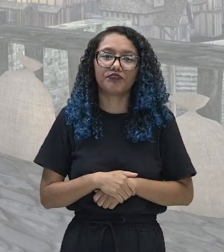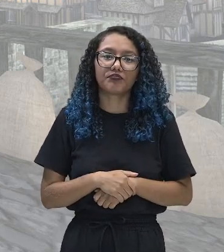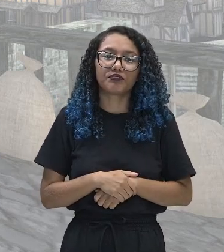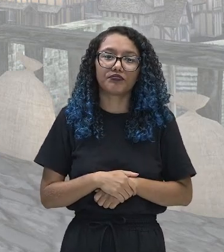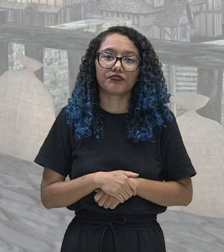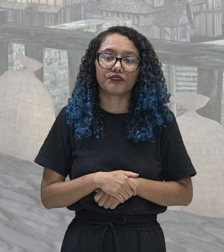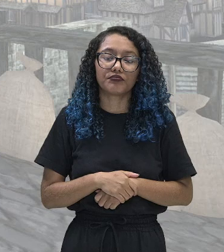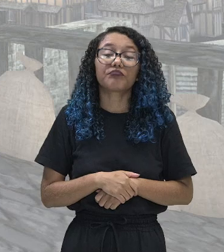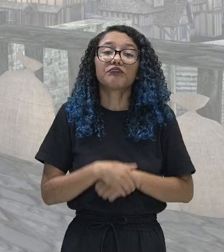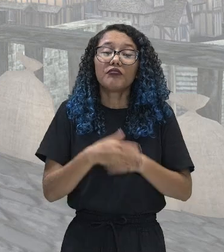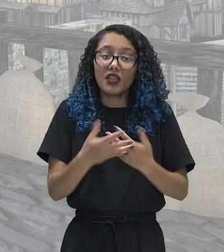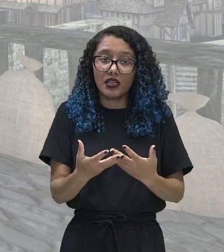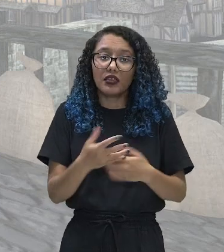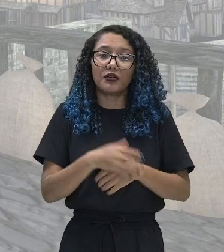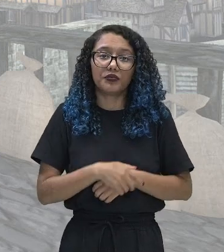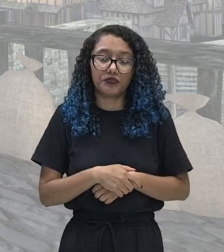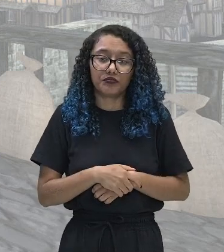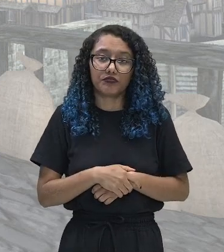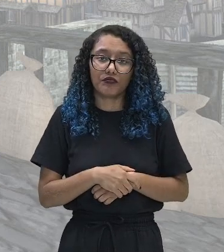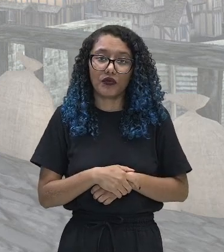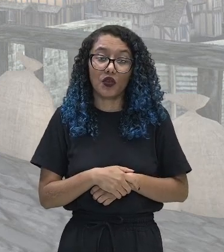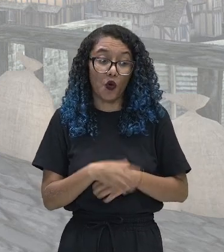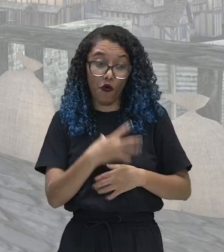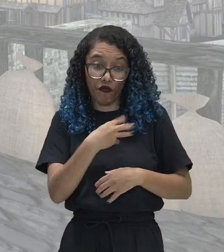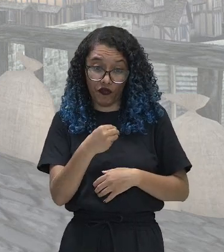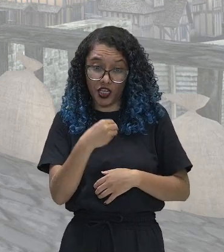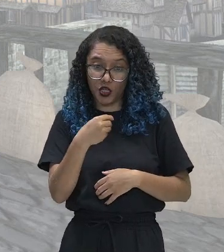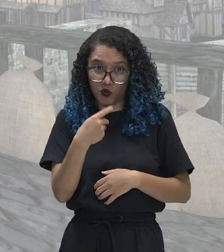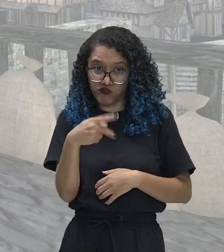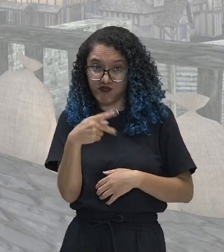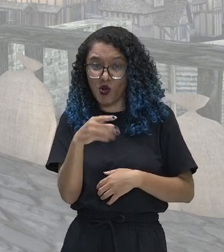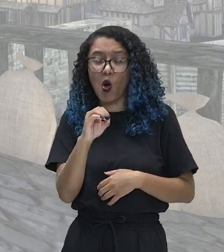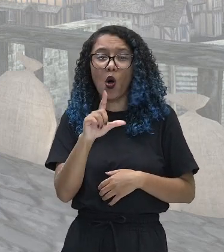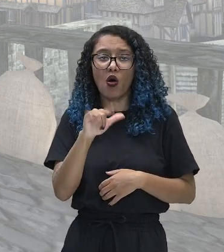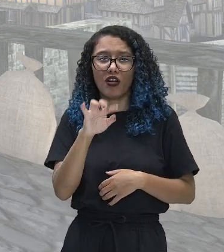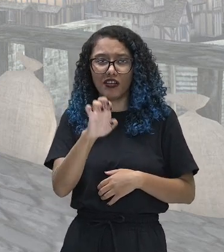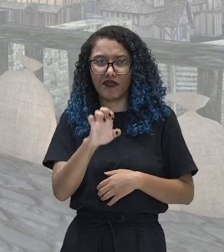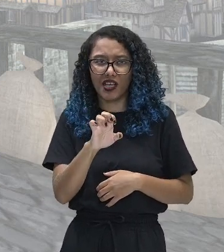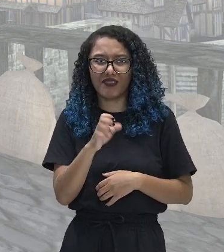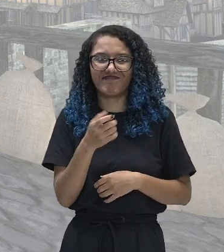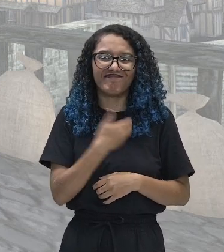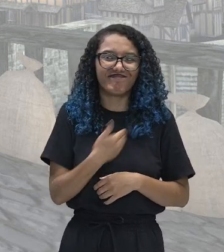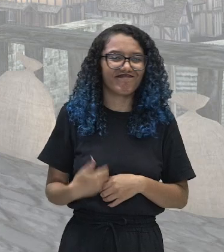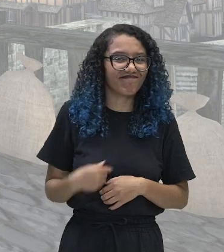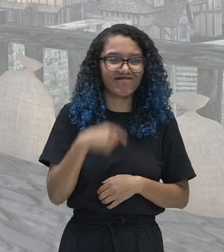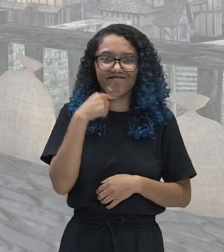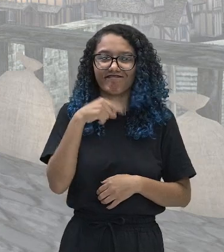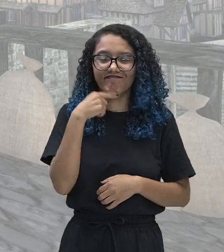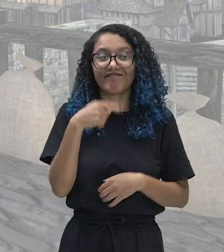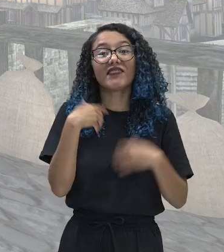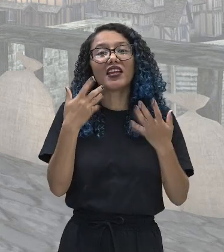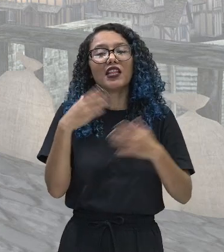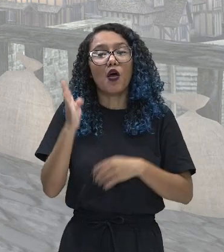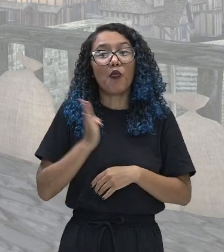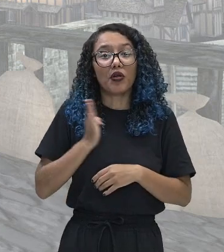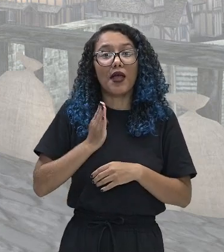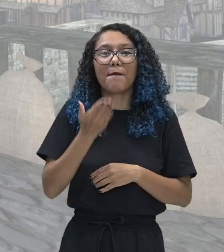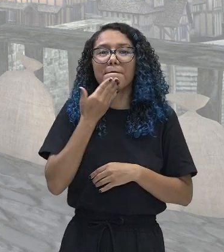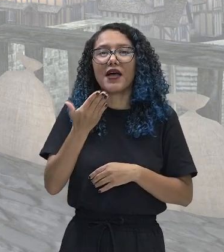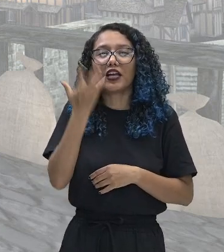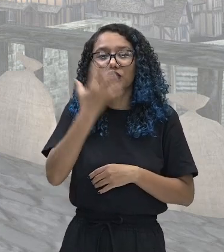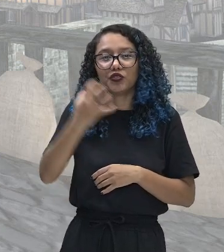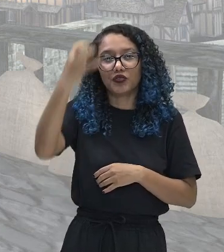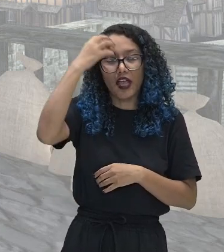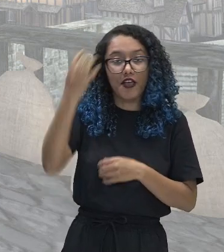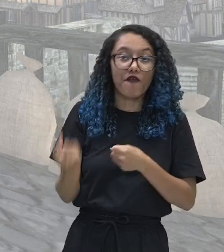Richard Covell não conseguiu governar e a própria burguesia, tá, gente? Pede a volta da monarquia e o Charles II,